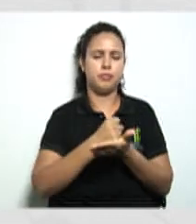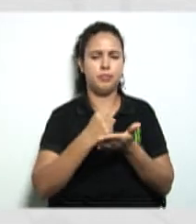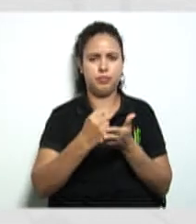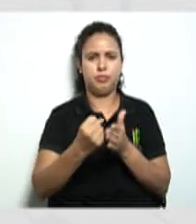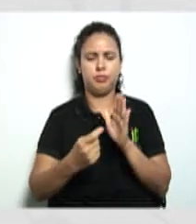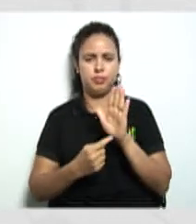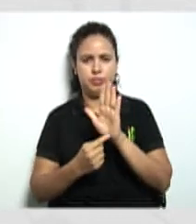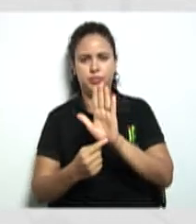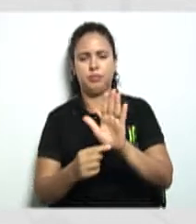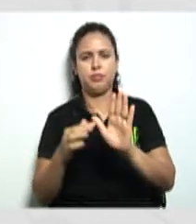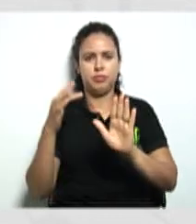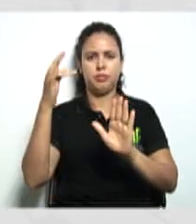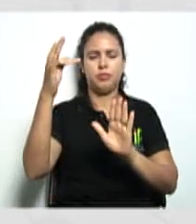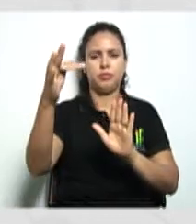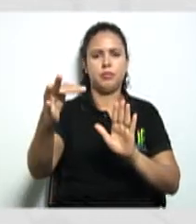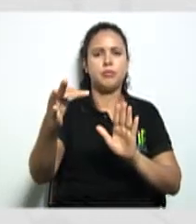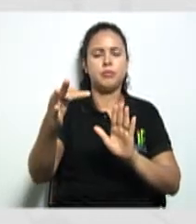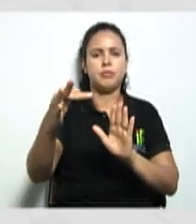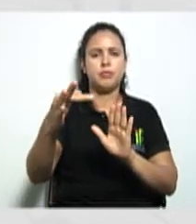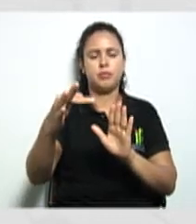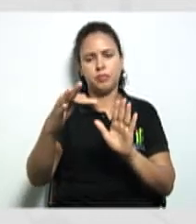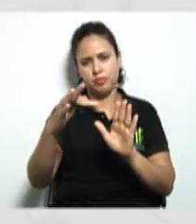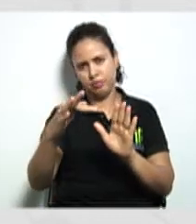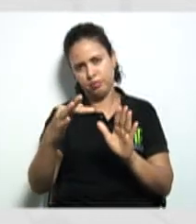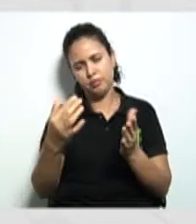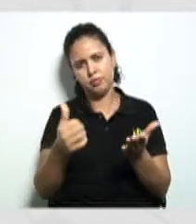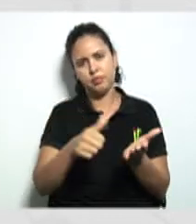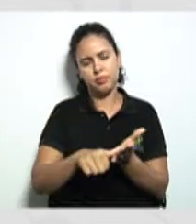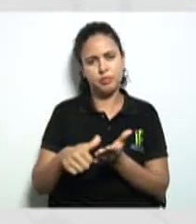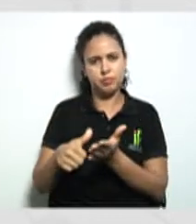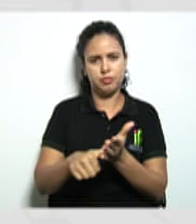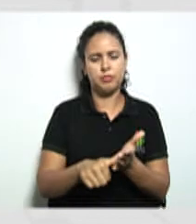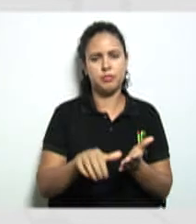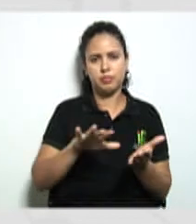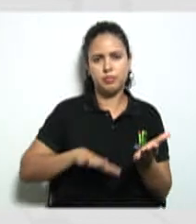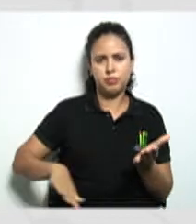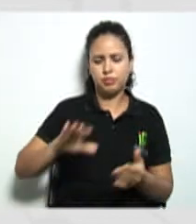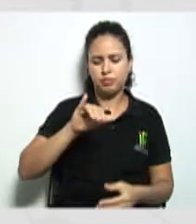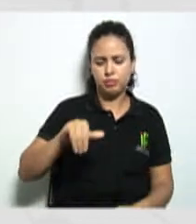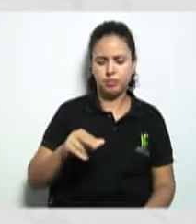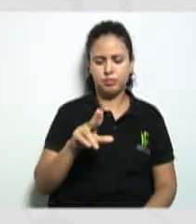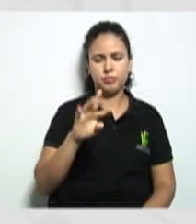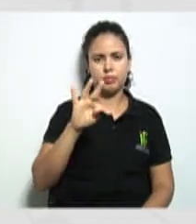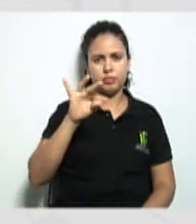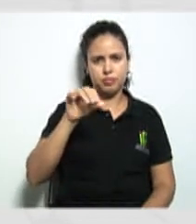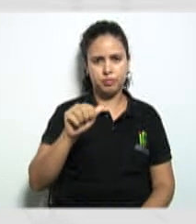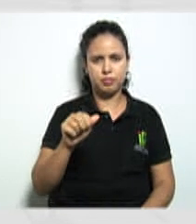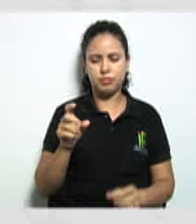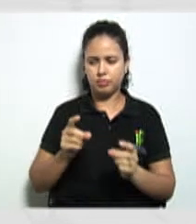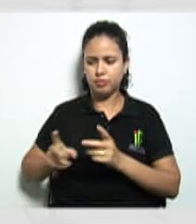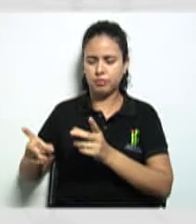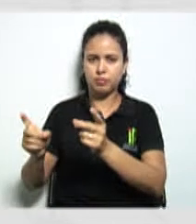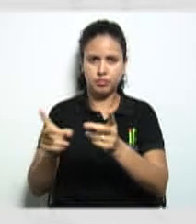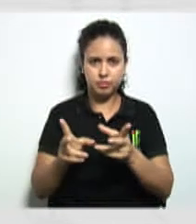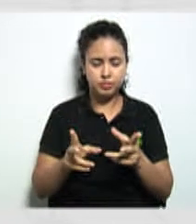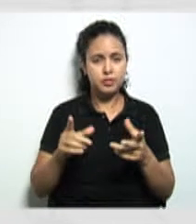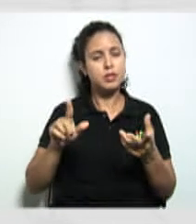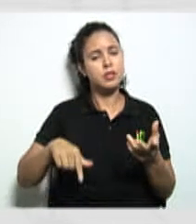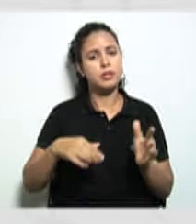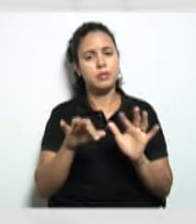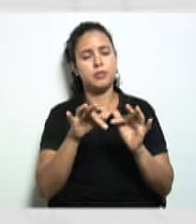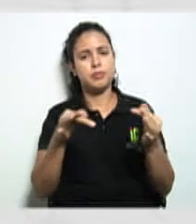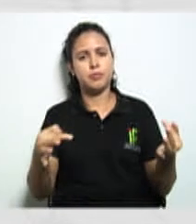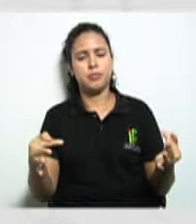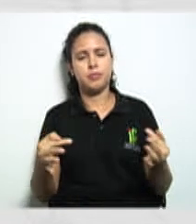futuros cooperados para o registro da cooperativa na junta comercial é muito simples olha só temos aqui